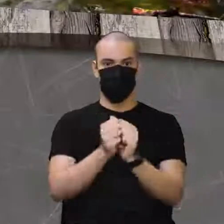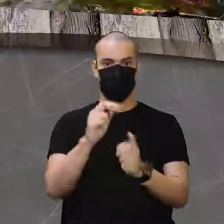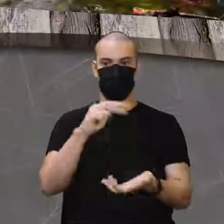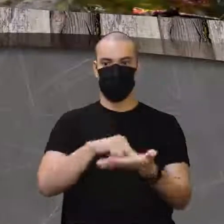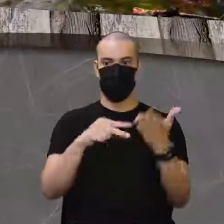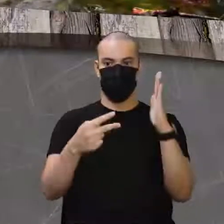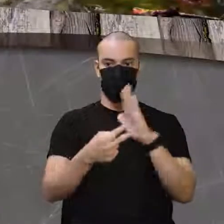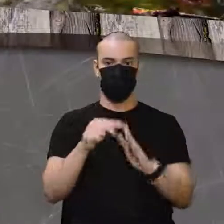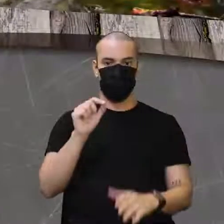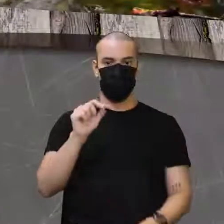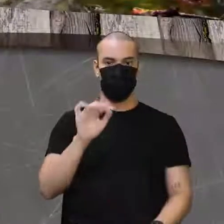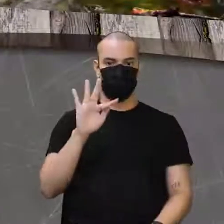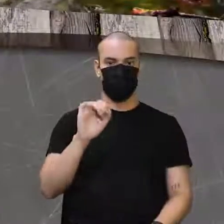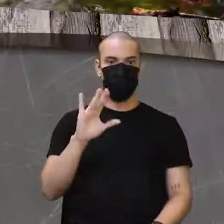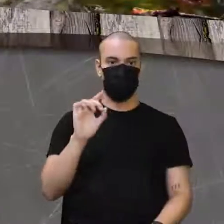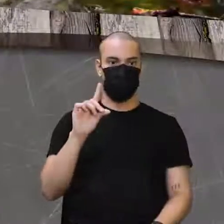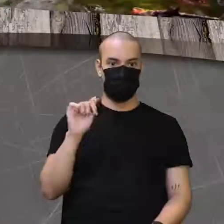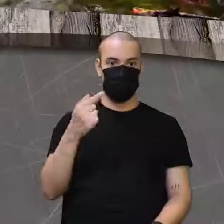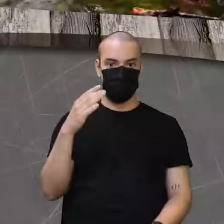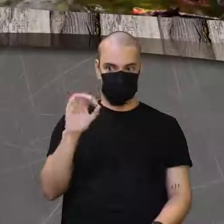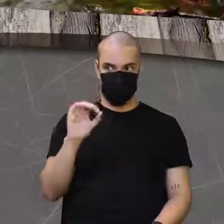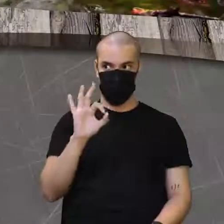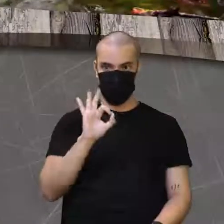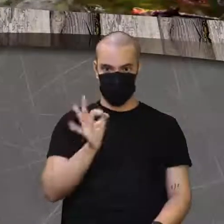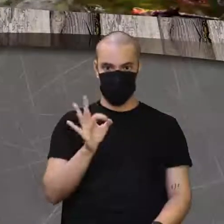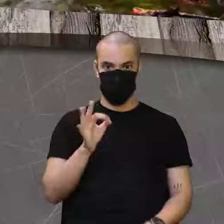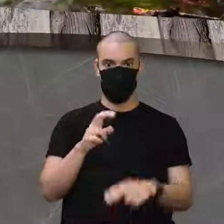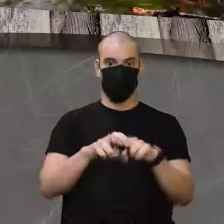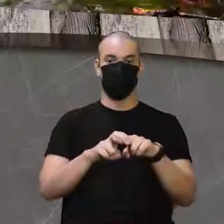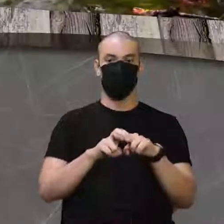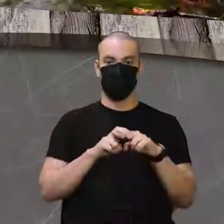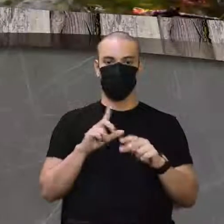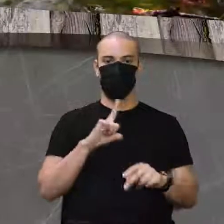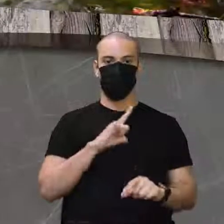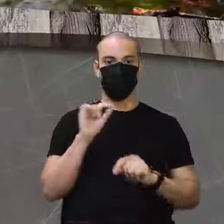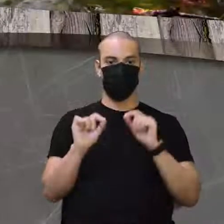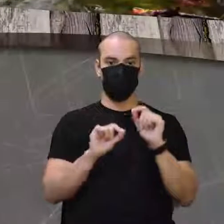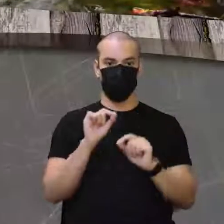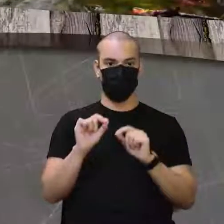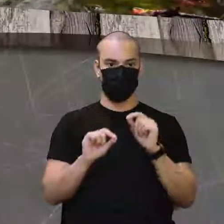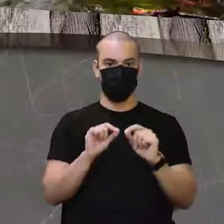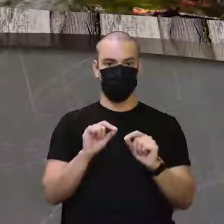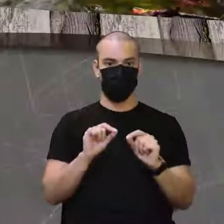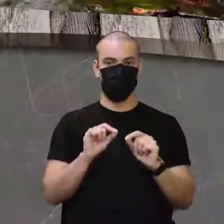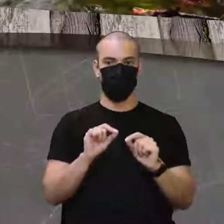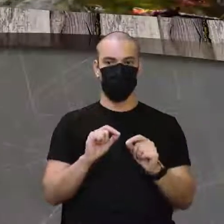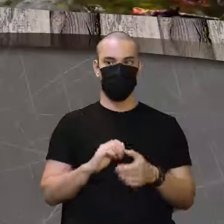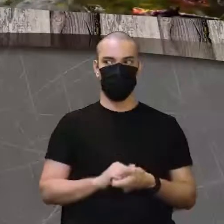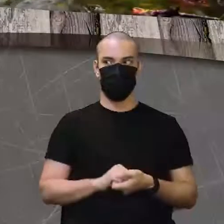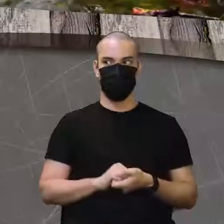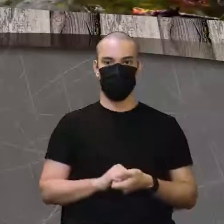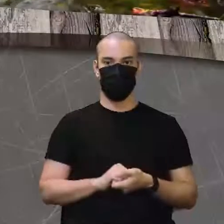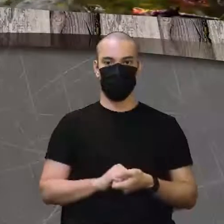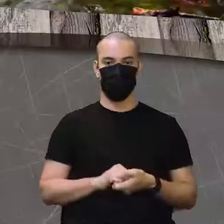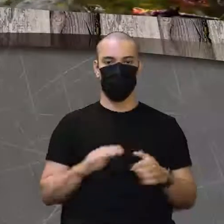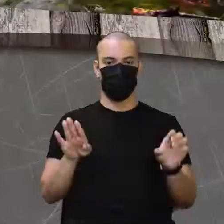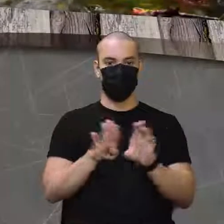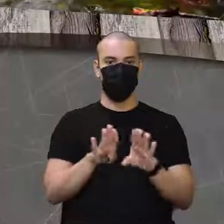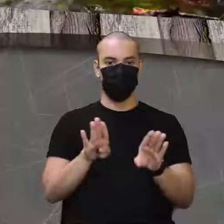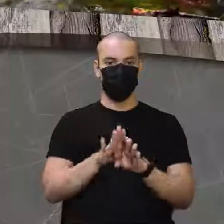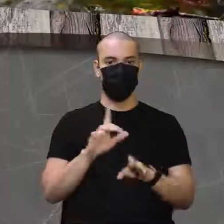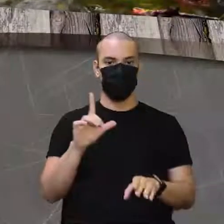fecundação, tá bom? E aí o Gembarge, ele já estava falando ali sobre